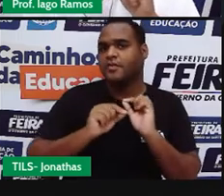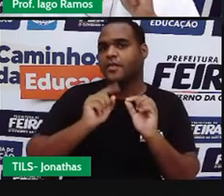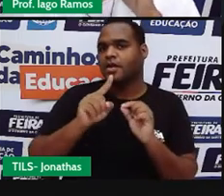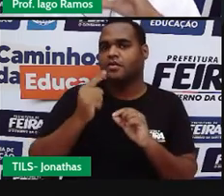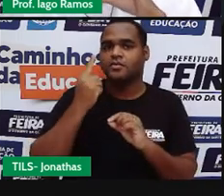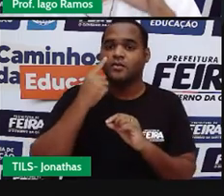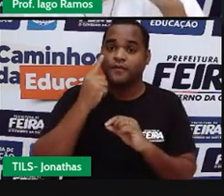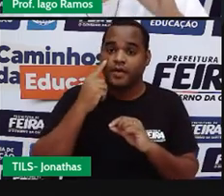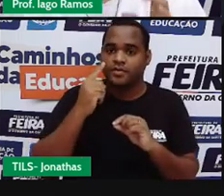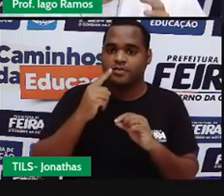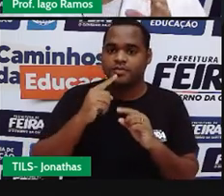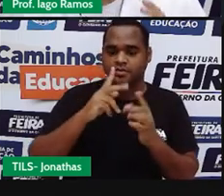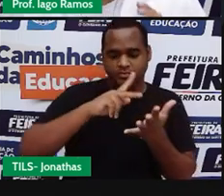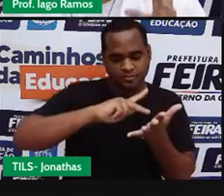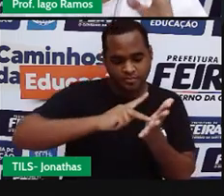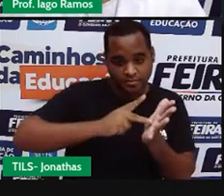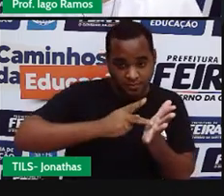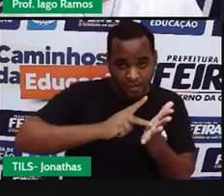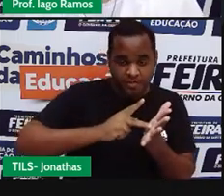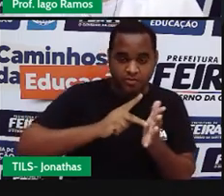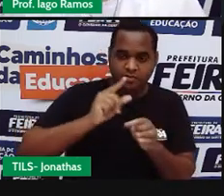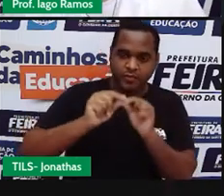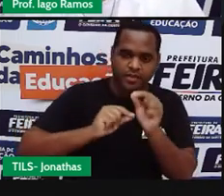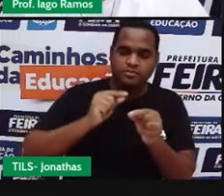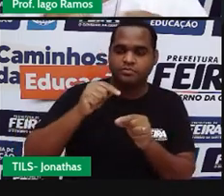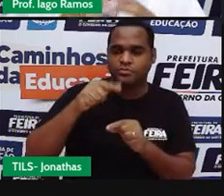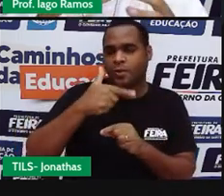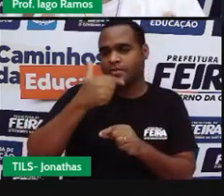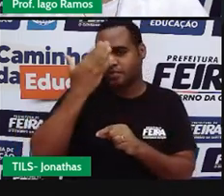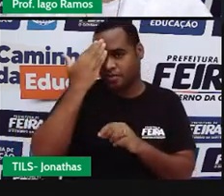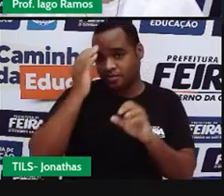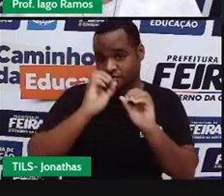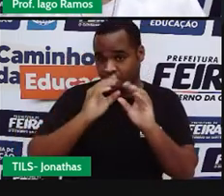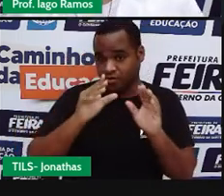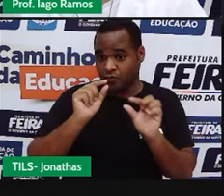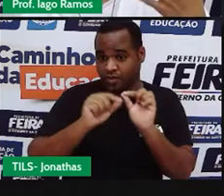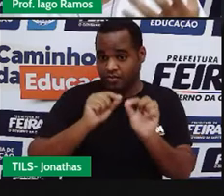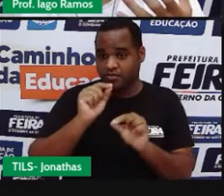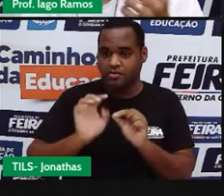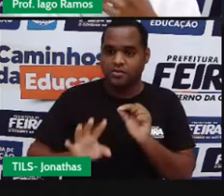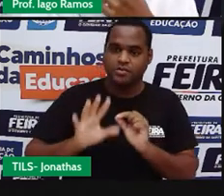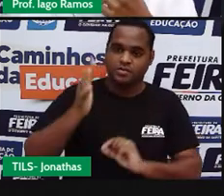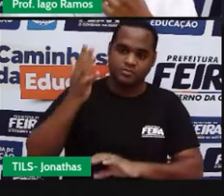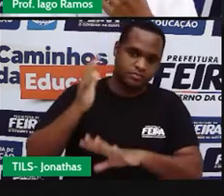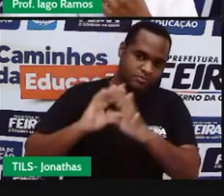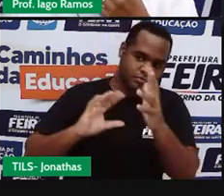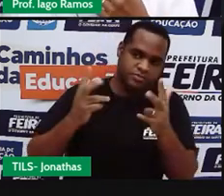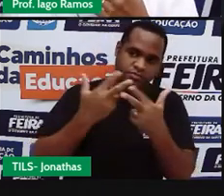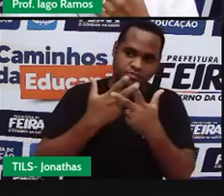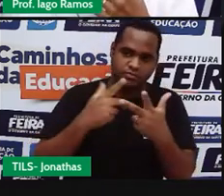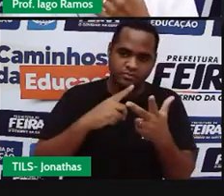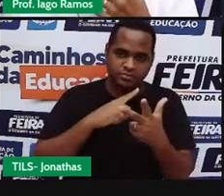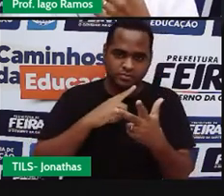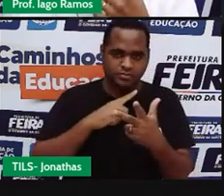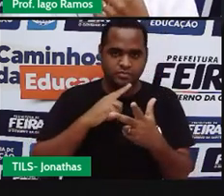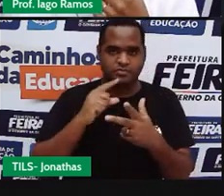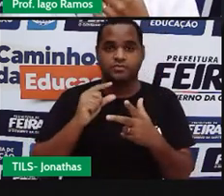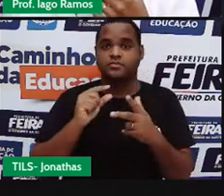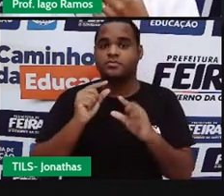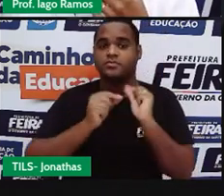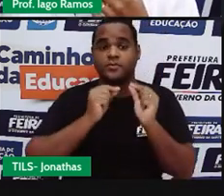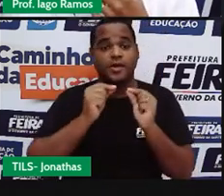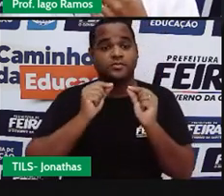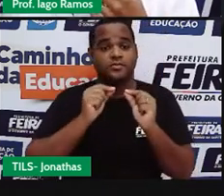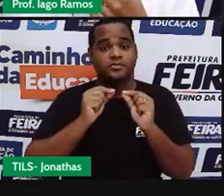ilustração geométrica para entender o que é que está acontecendo ali, para ficar mais fácil de entender. Então, vamos lá.